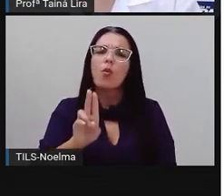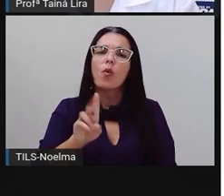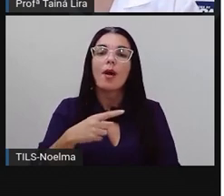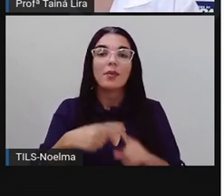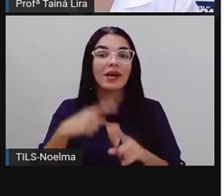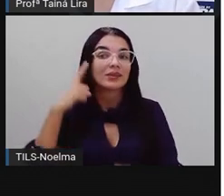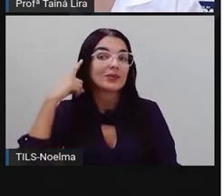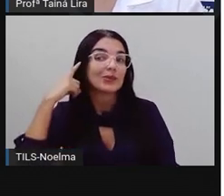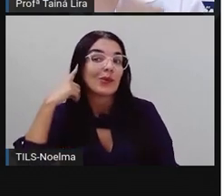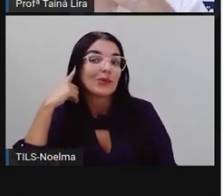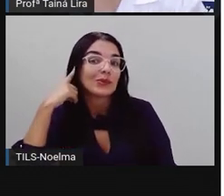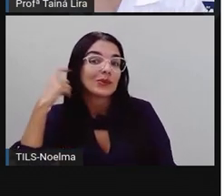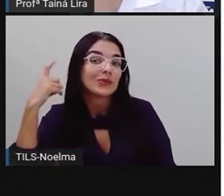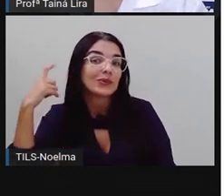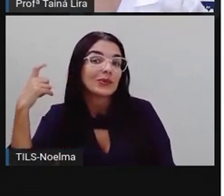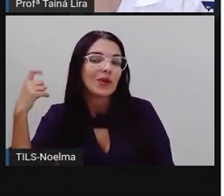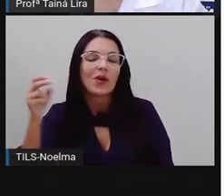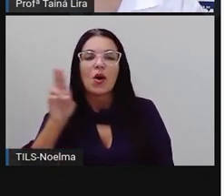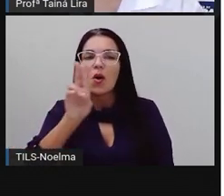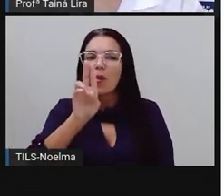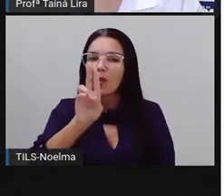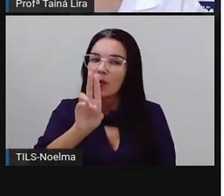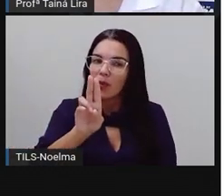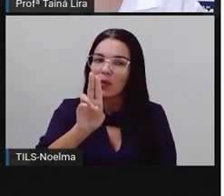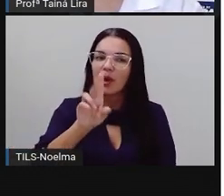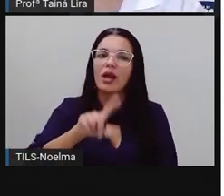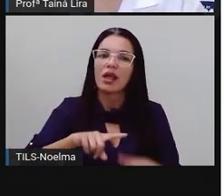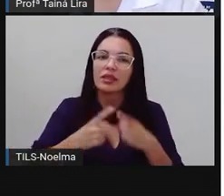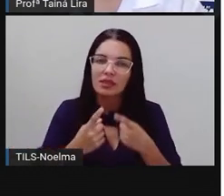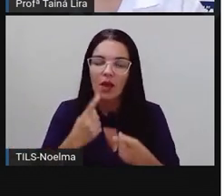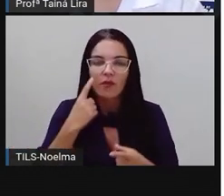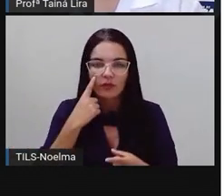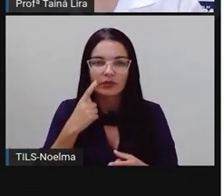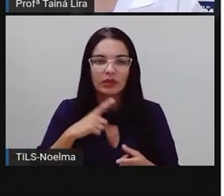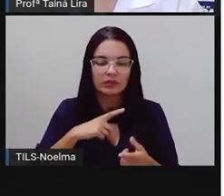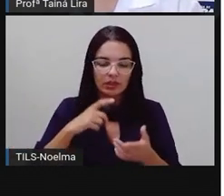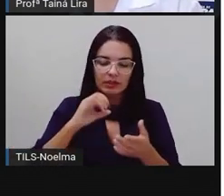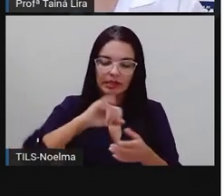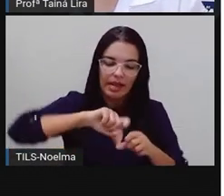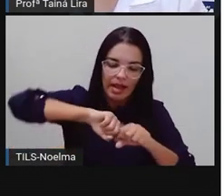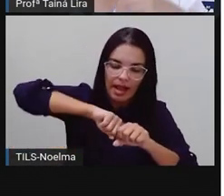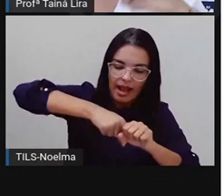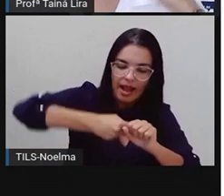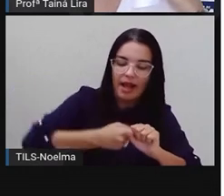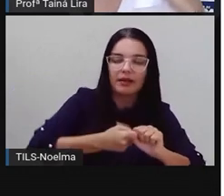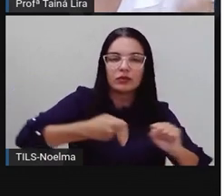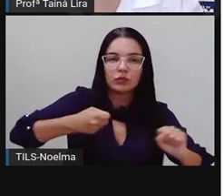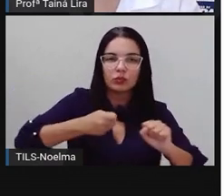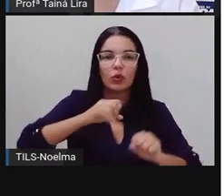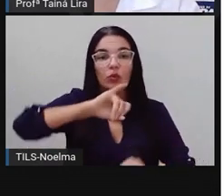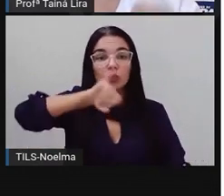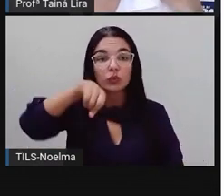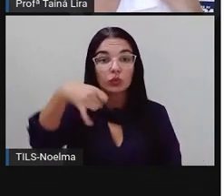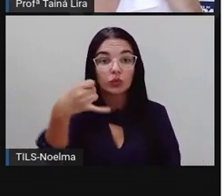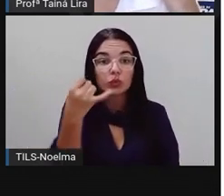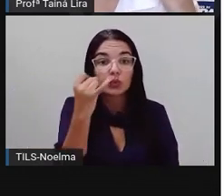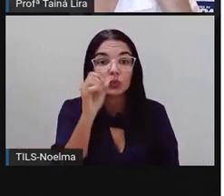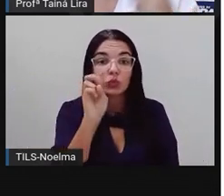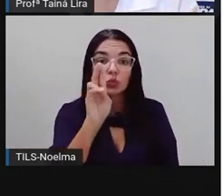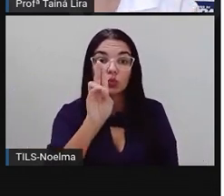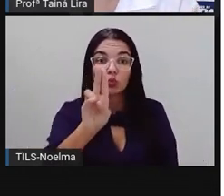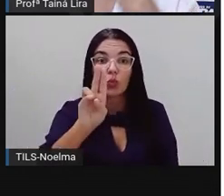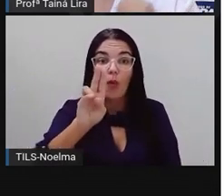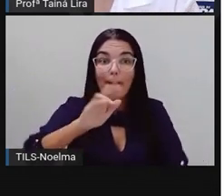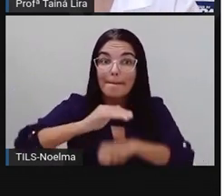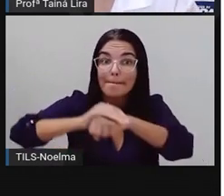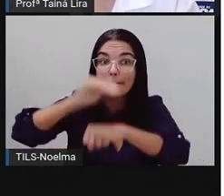som de U, elas são as sílabas mais fortes. Então, ó. Caju. É a sílaba que eu demoro mais falando. É a sílaba